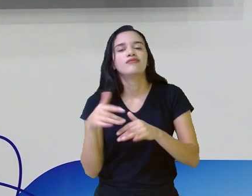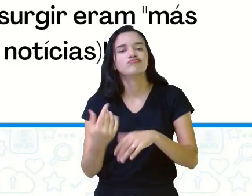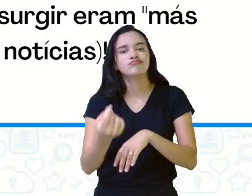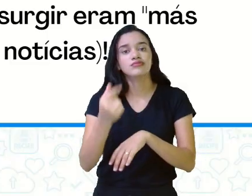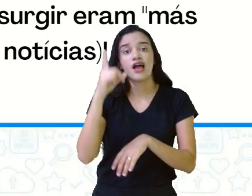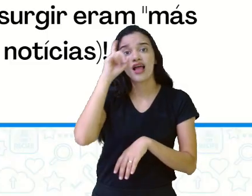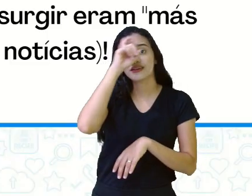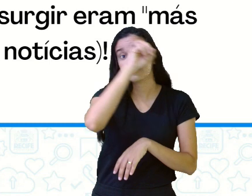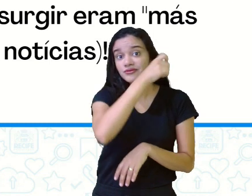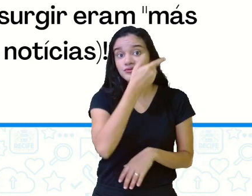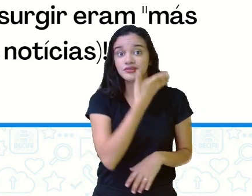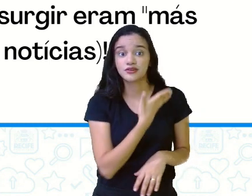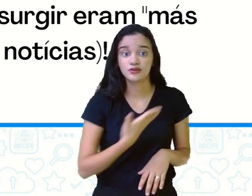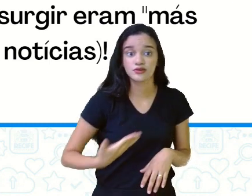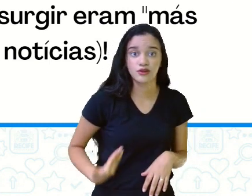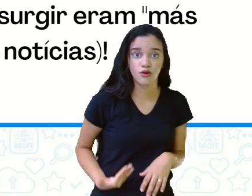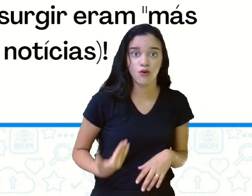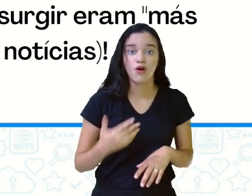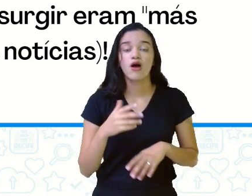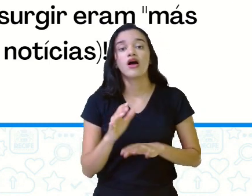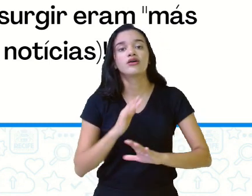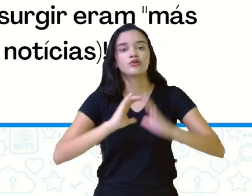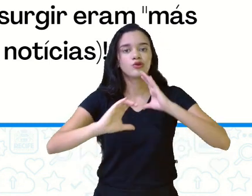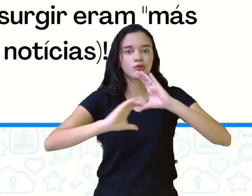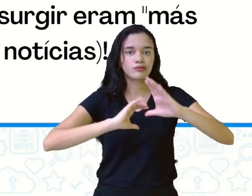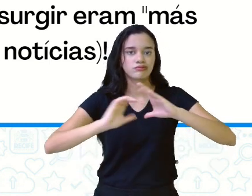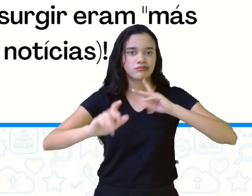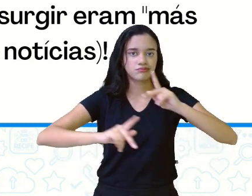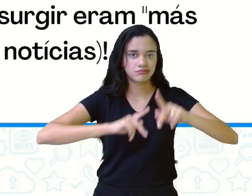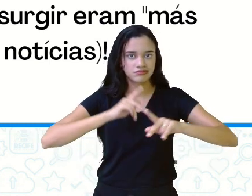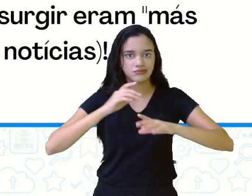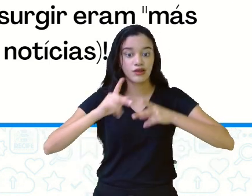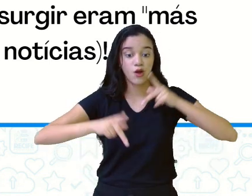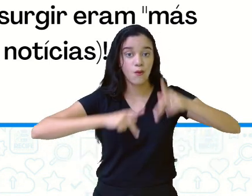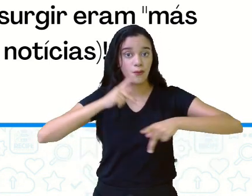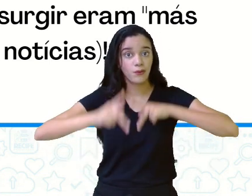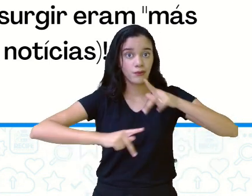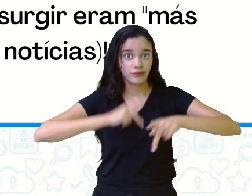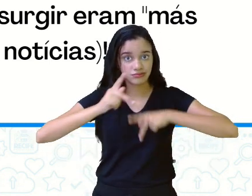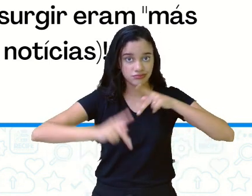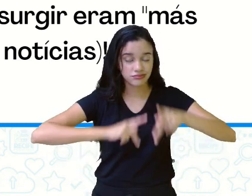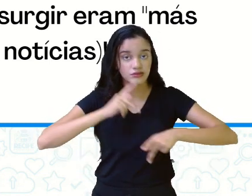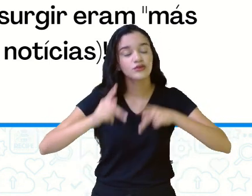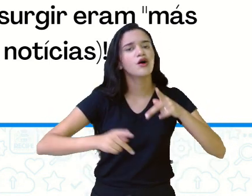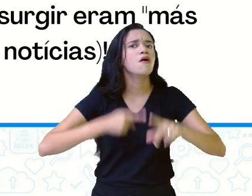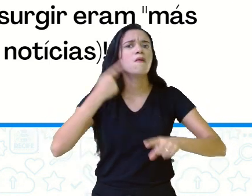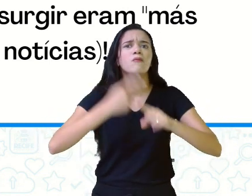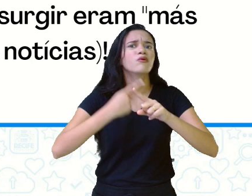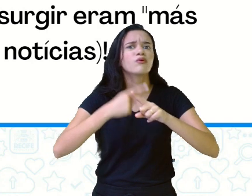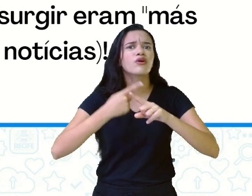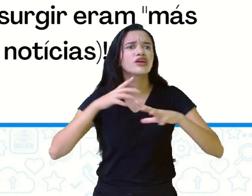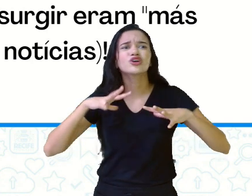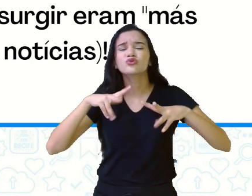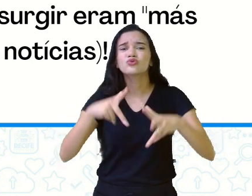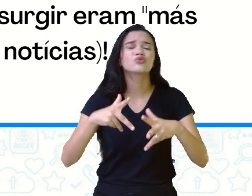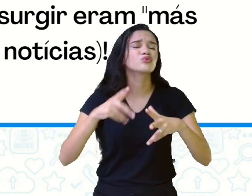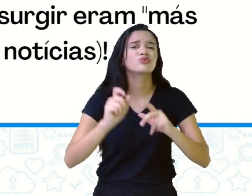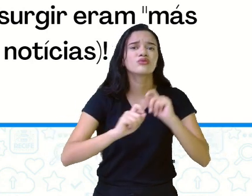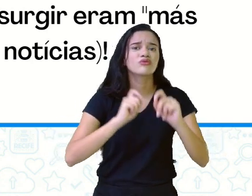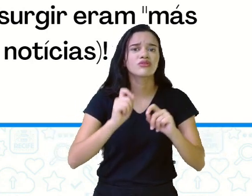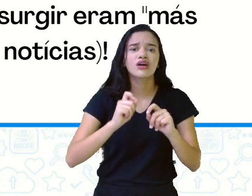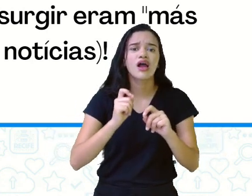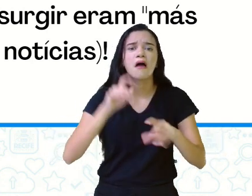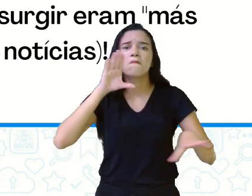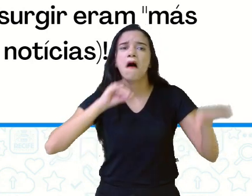para os governantes se comunicarem com a população, porque tudo funcionava na base do